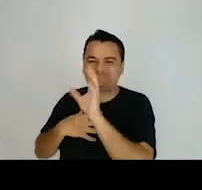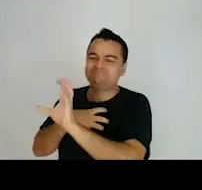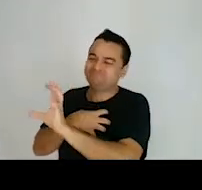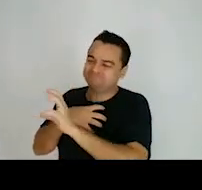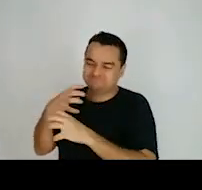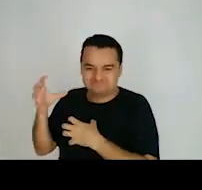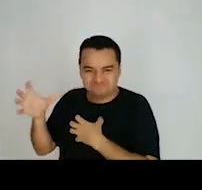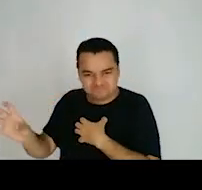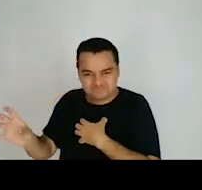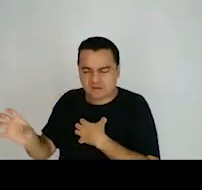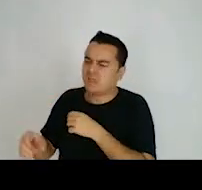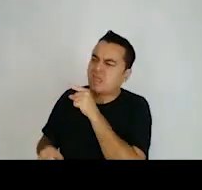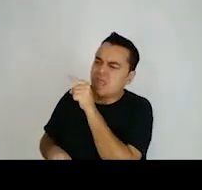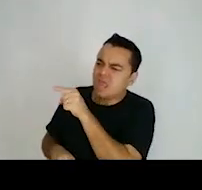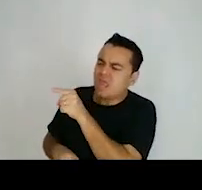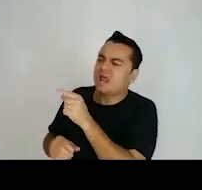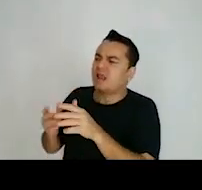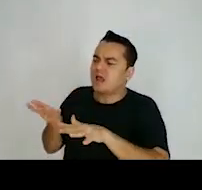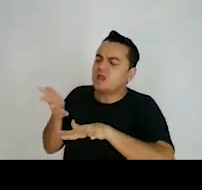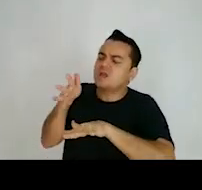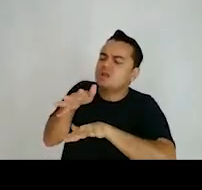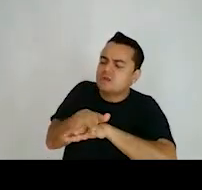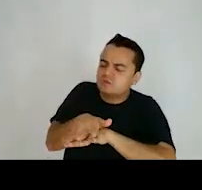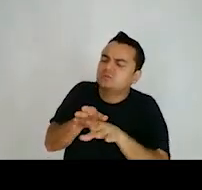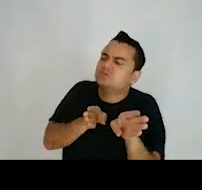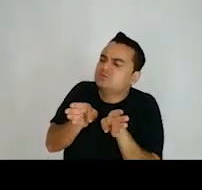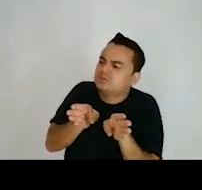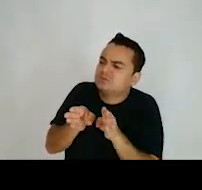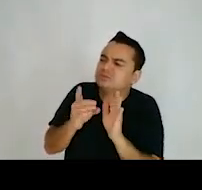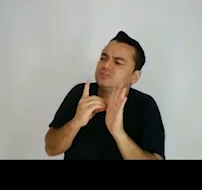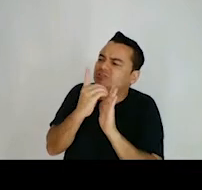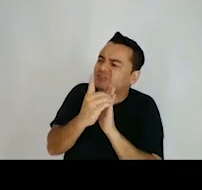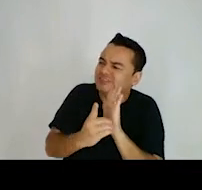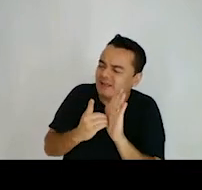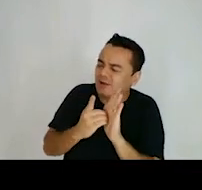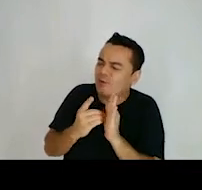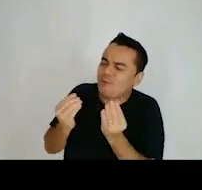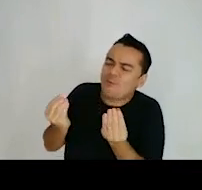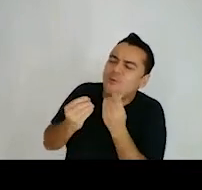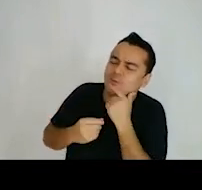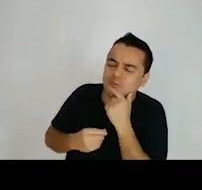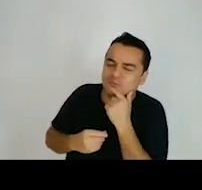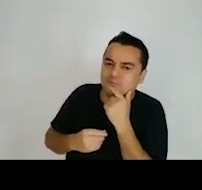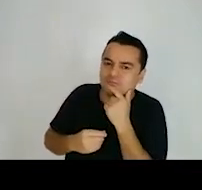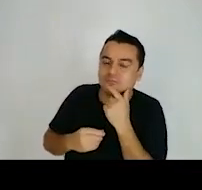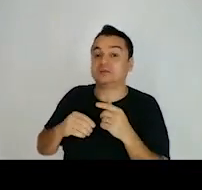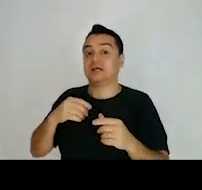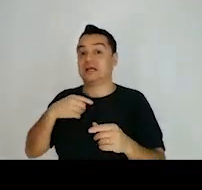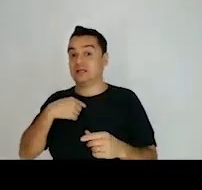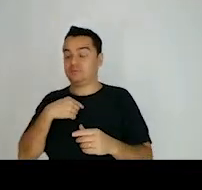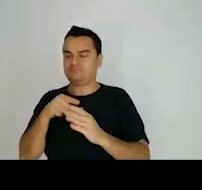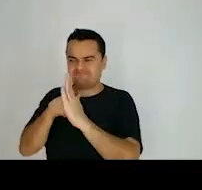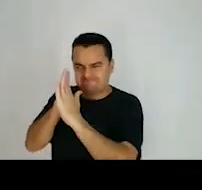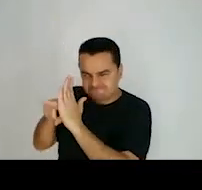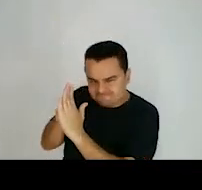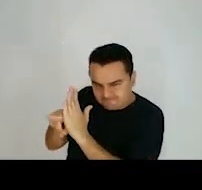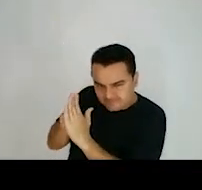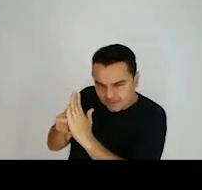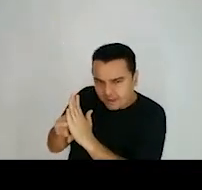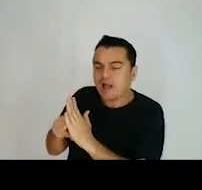instrução e inclusão digital do meu público? A partir daí, desses dados, a gente vai entendendo